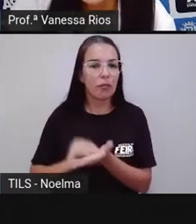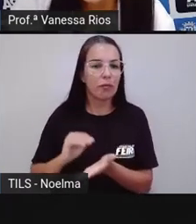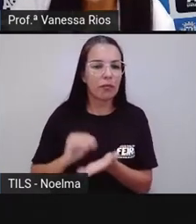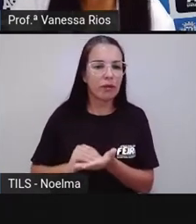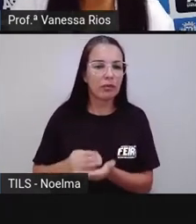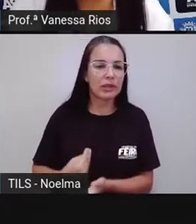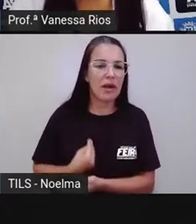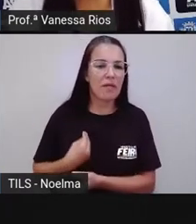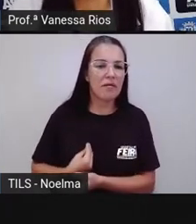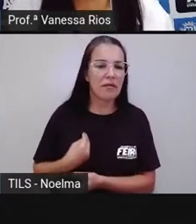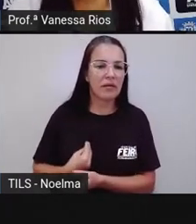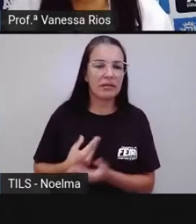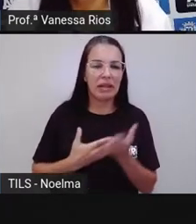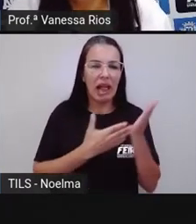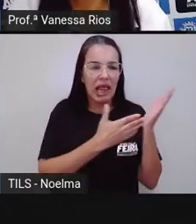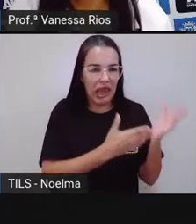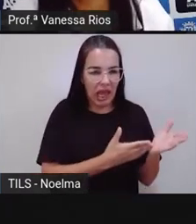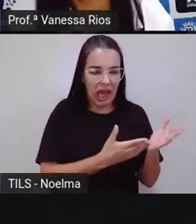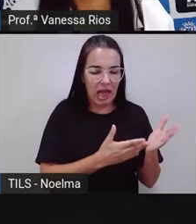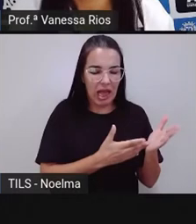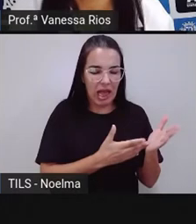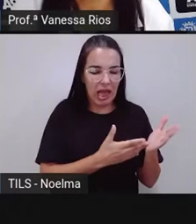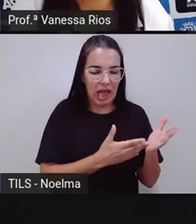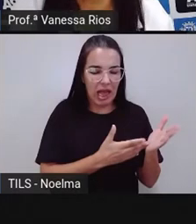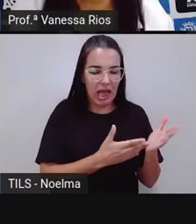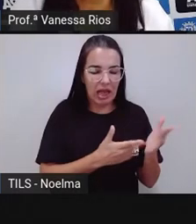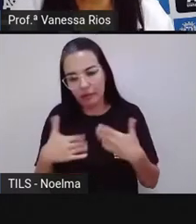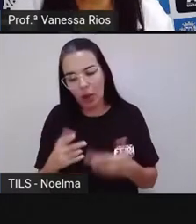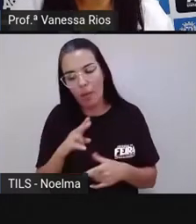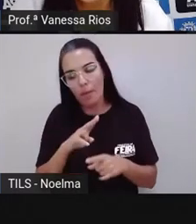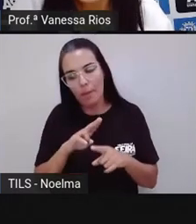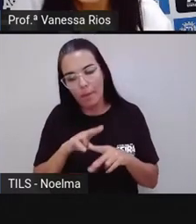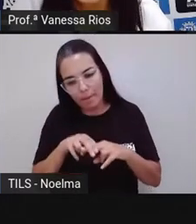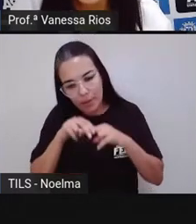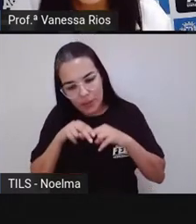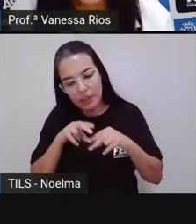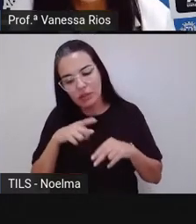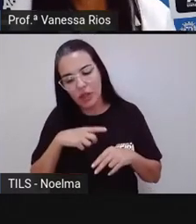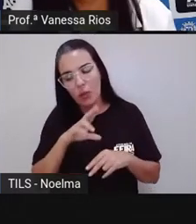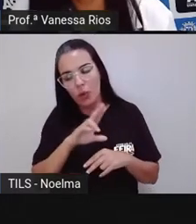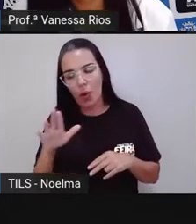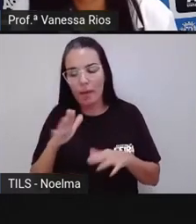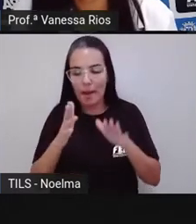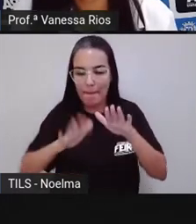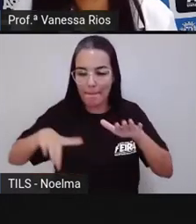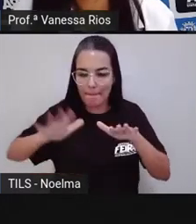vida, né? Nas suas águas é chamado de mar morto.